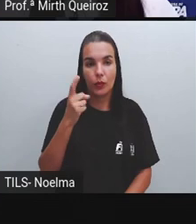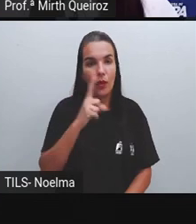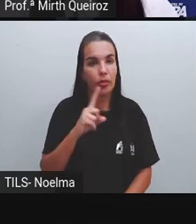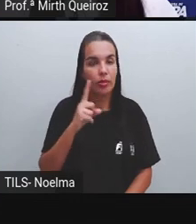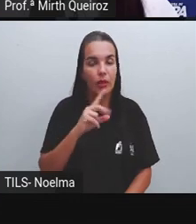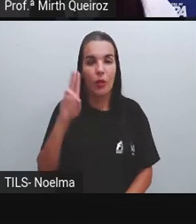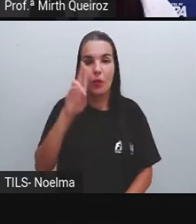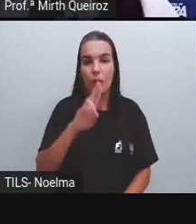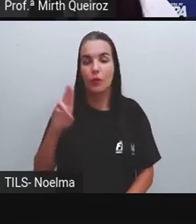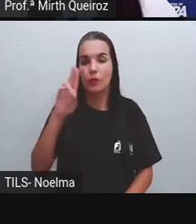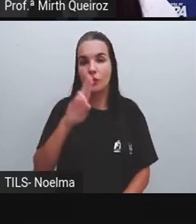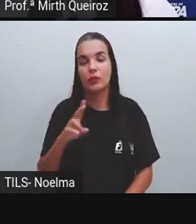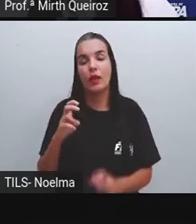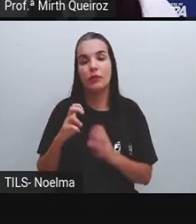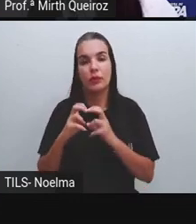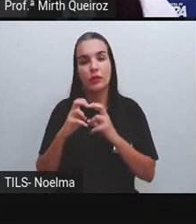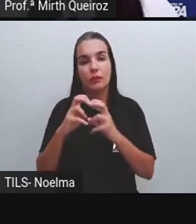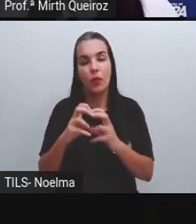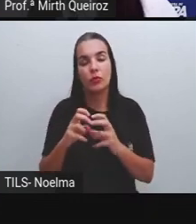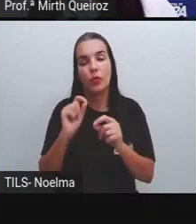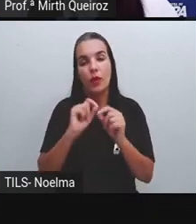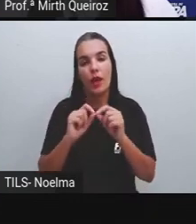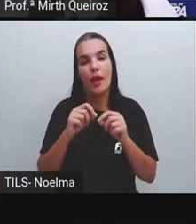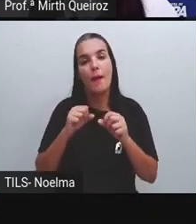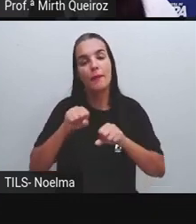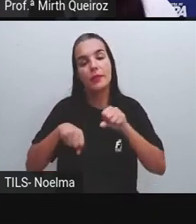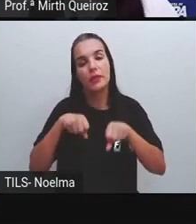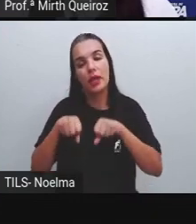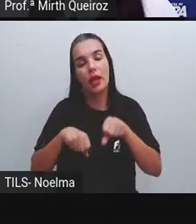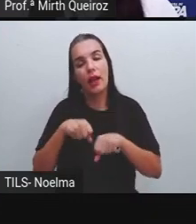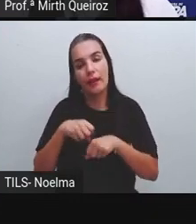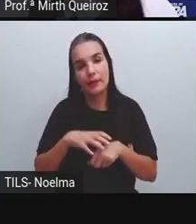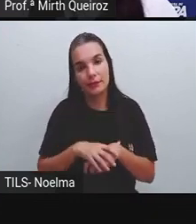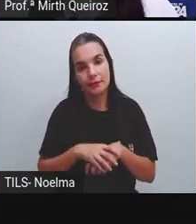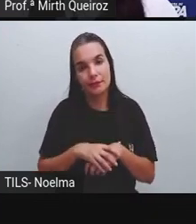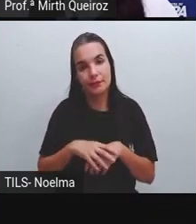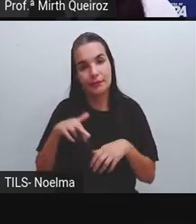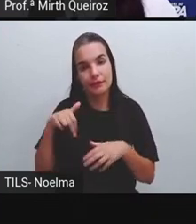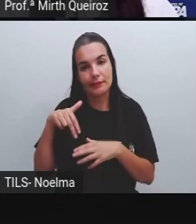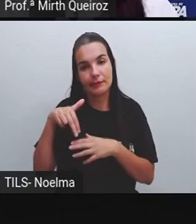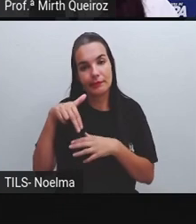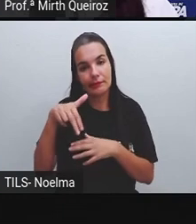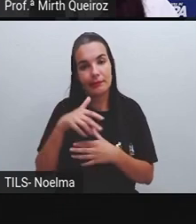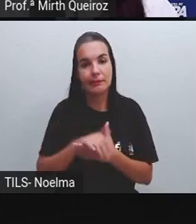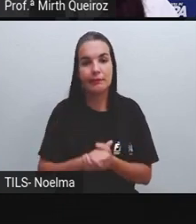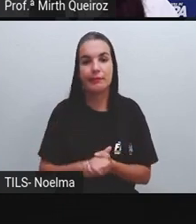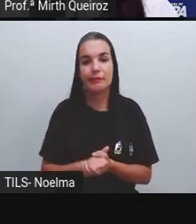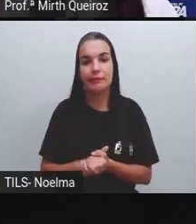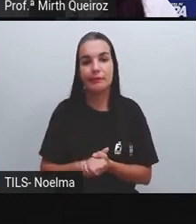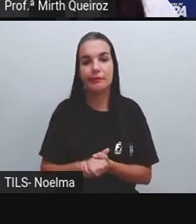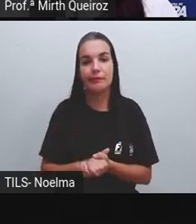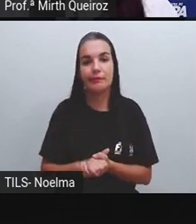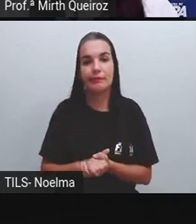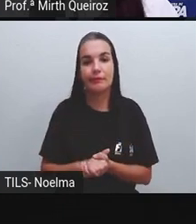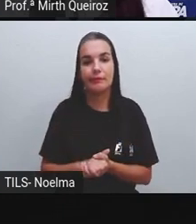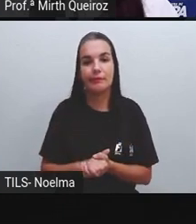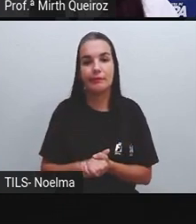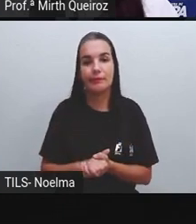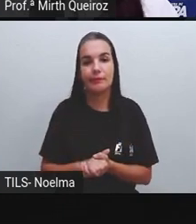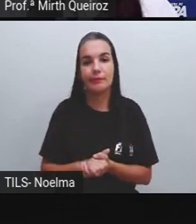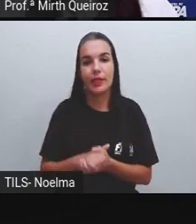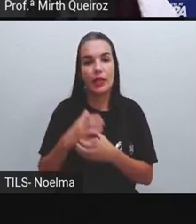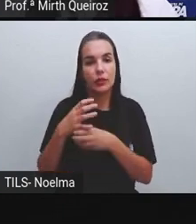que nesse caso seria quem vai de bicicleta e quem vai a pé. Então, nós temos um total de